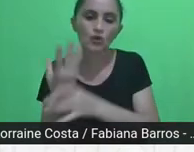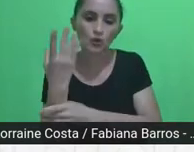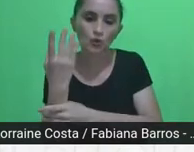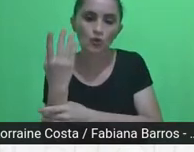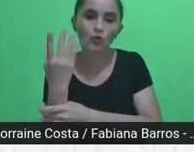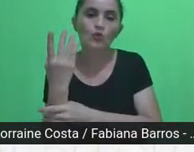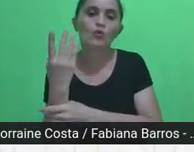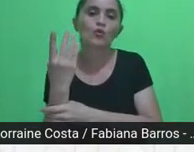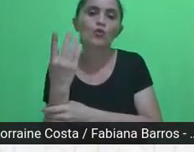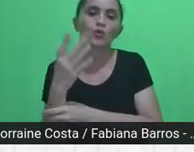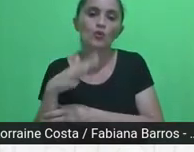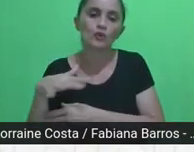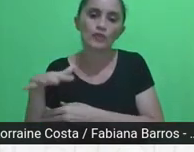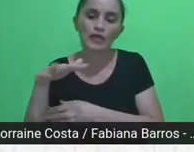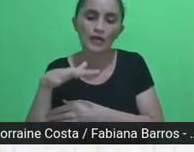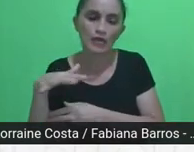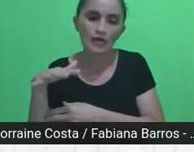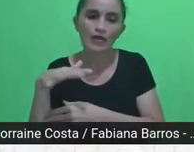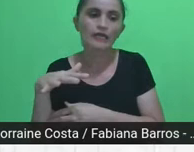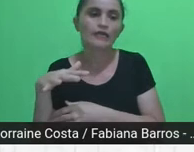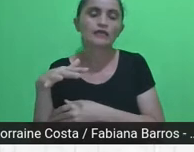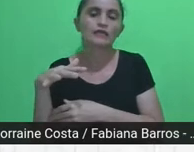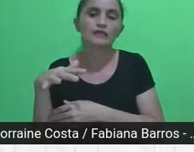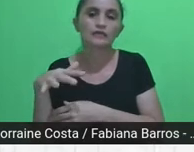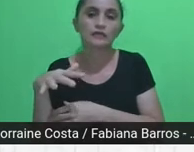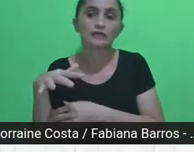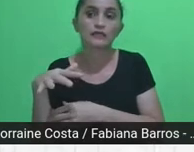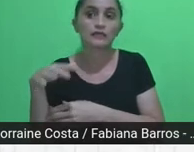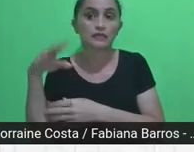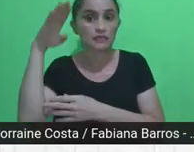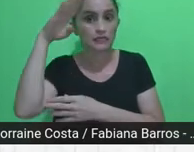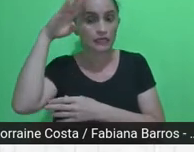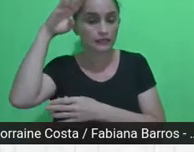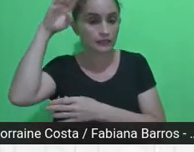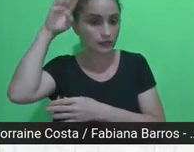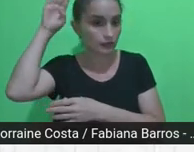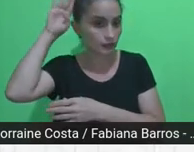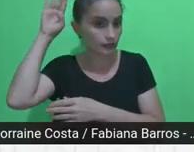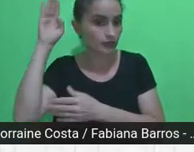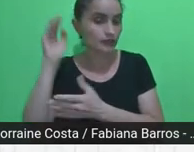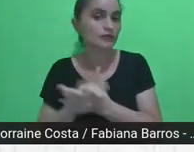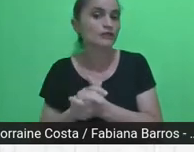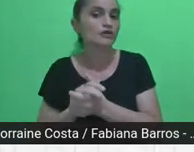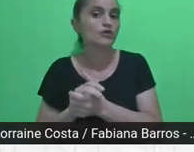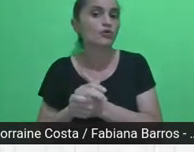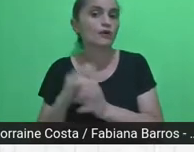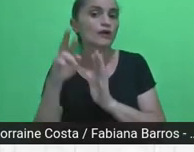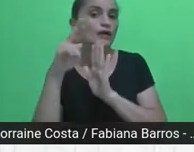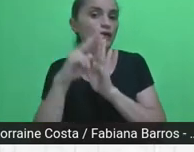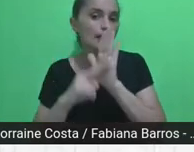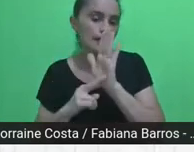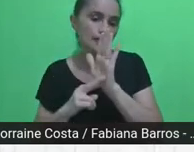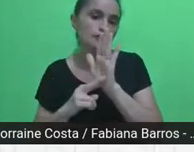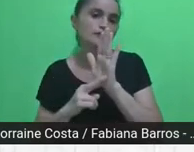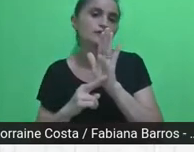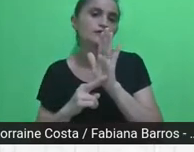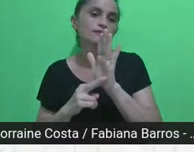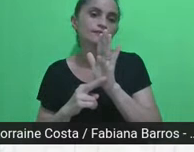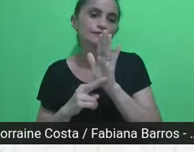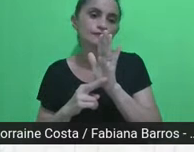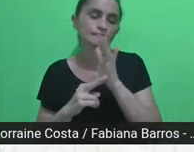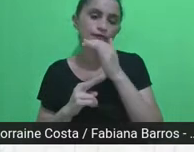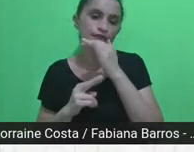modalidade de extensão universitária uma resolução sobre a